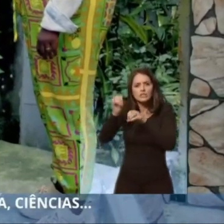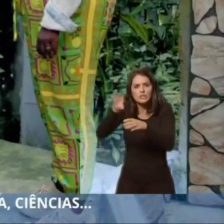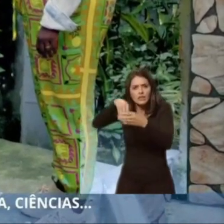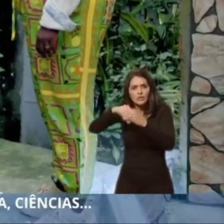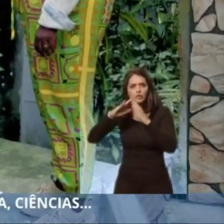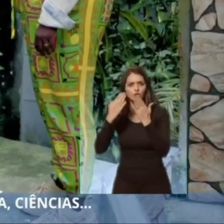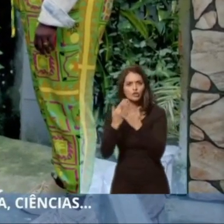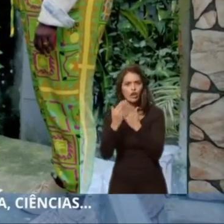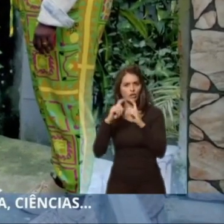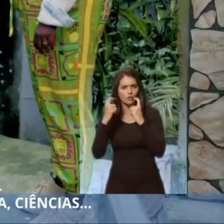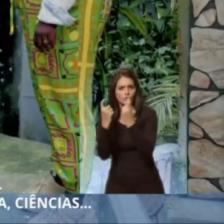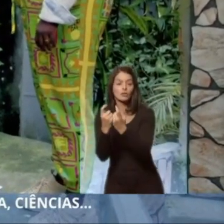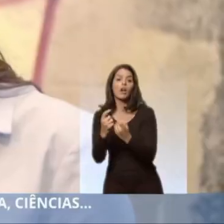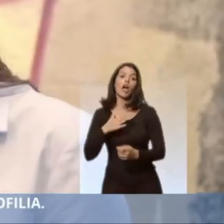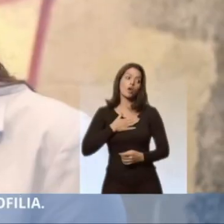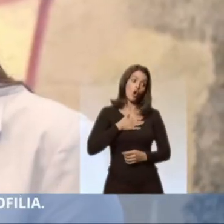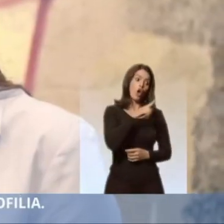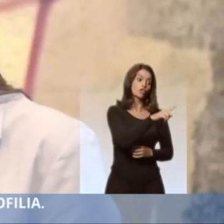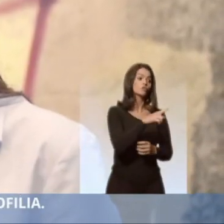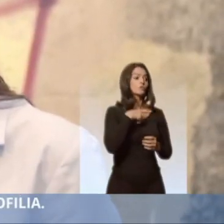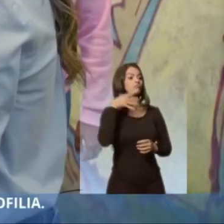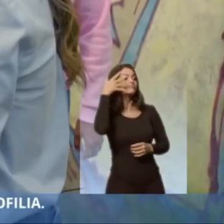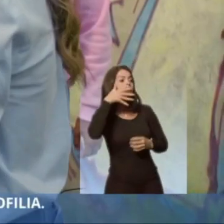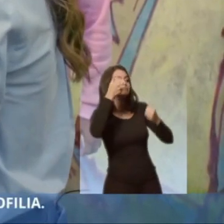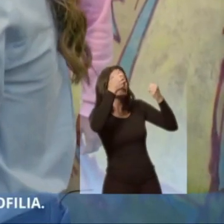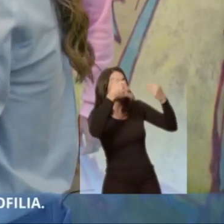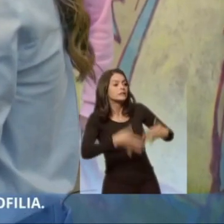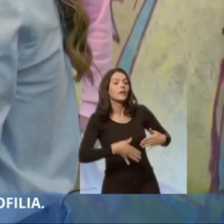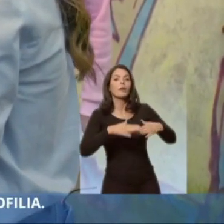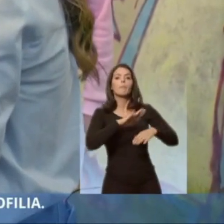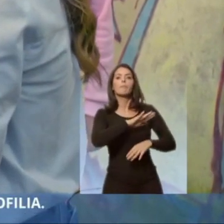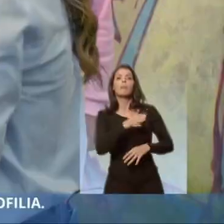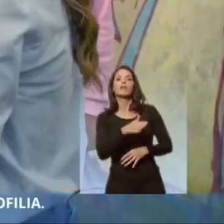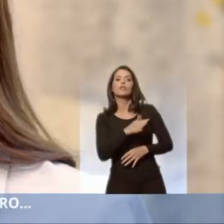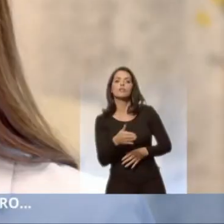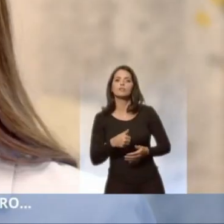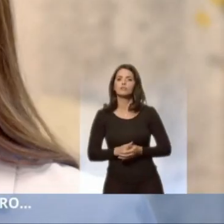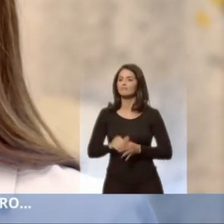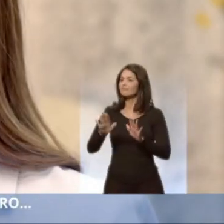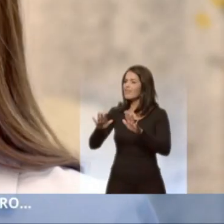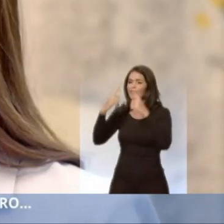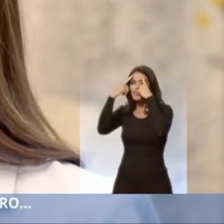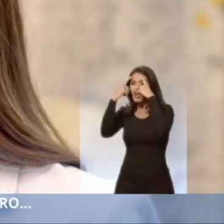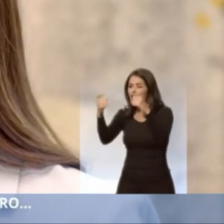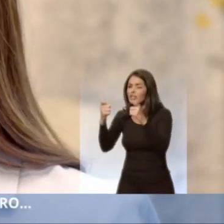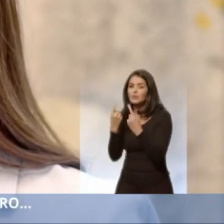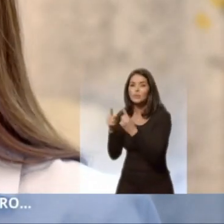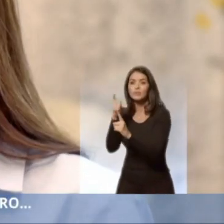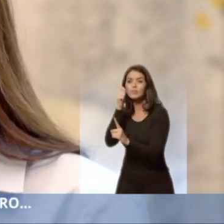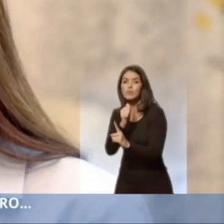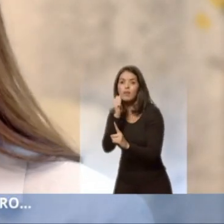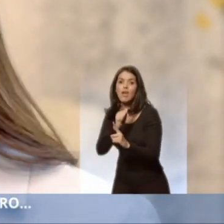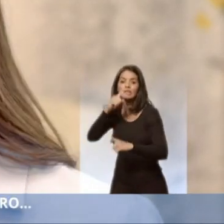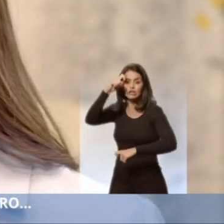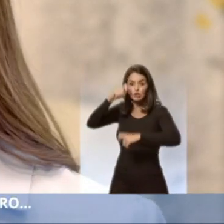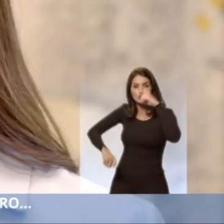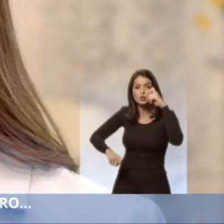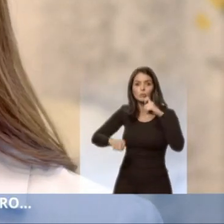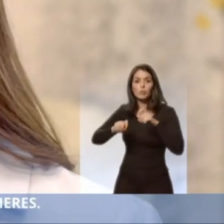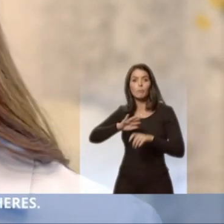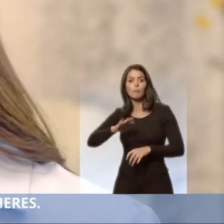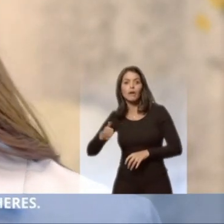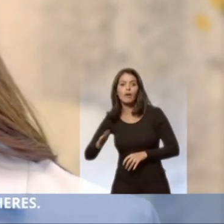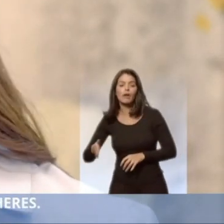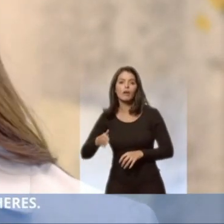português, matemática, ciências. Eu tô gostando muito da sua fala sobre a pedofilia. Pedofilia, violência contra a mulher, estupro.